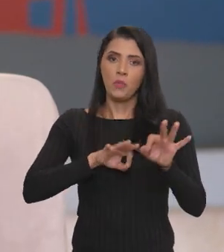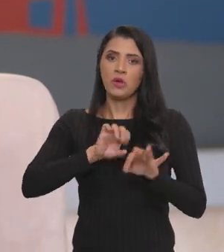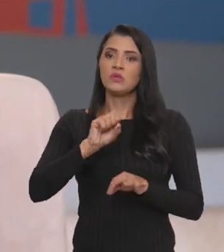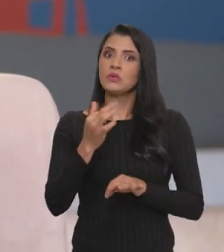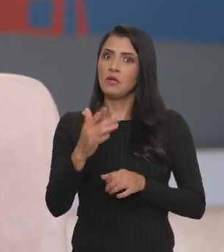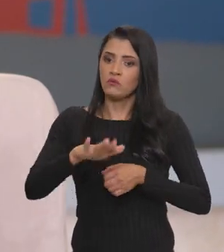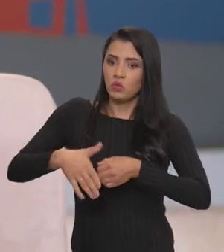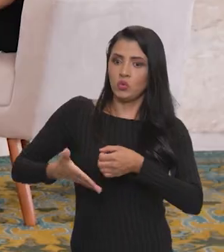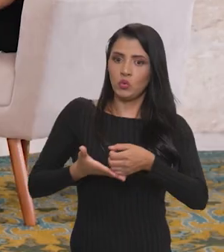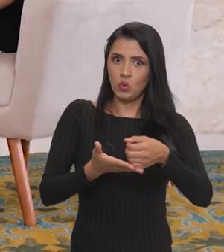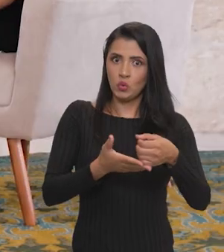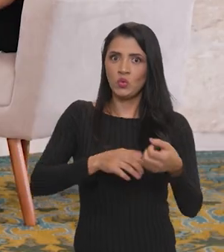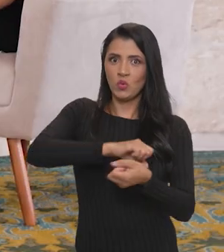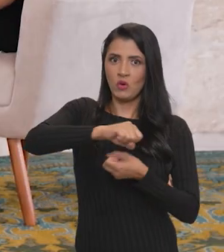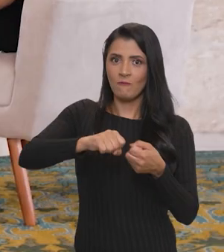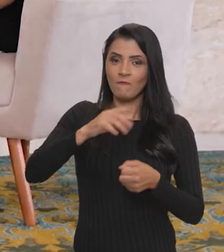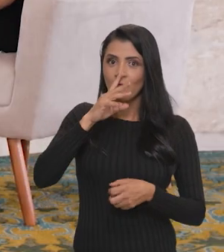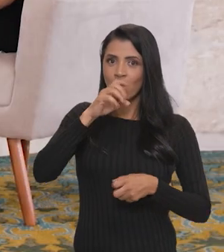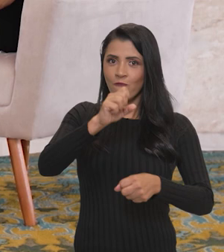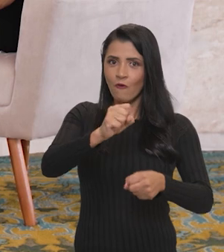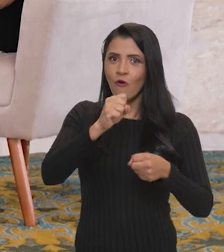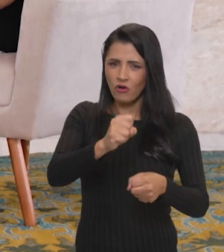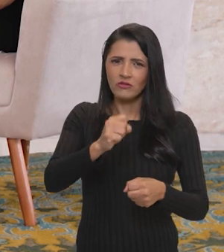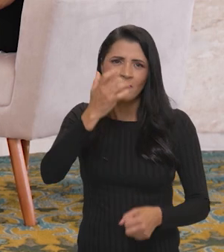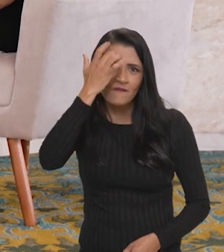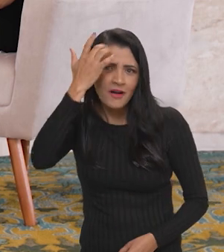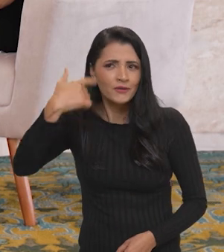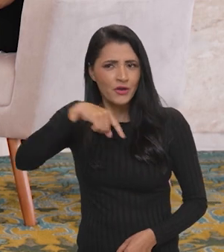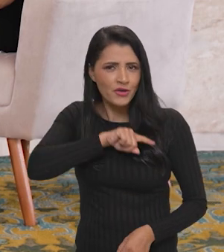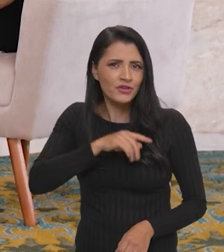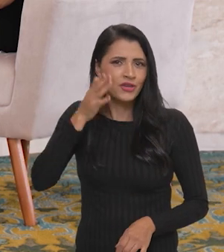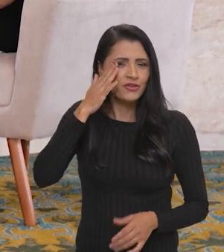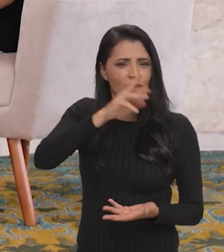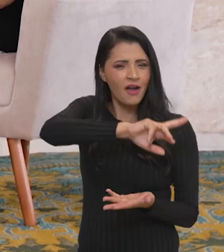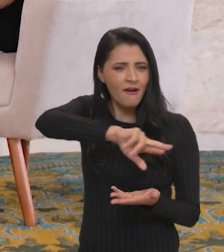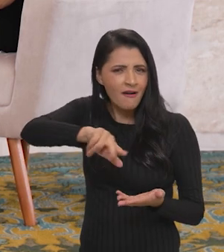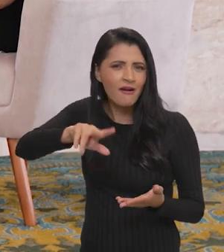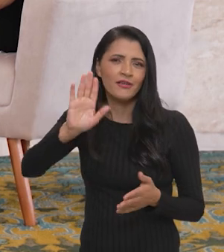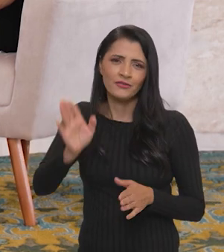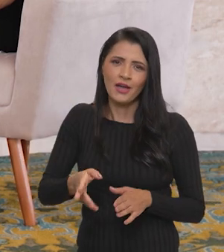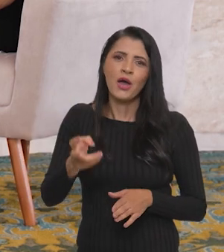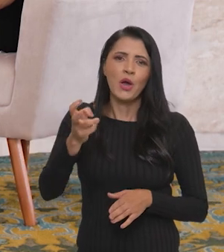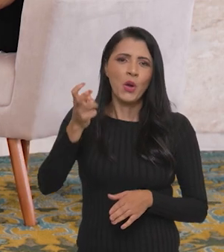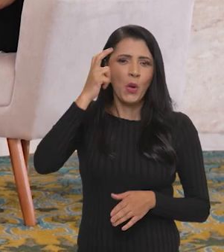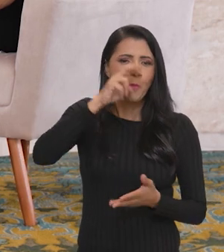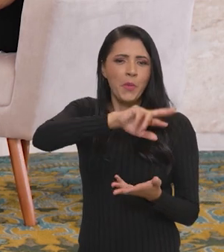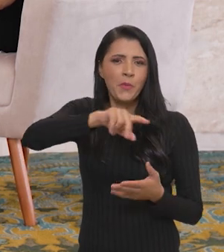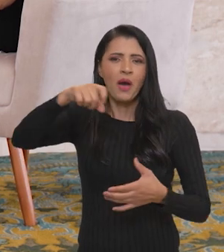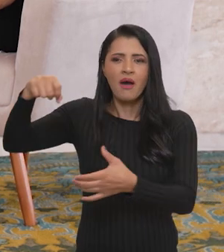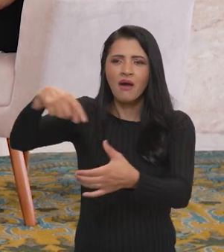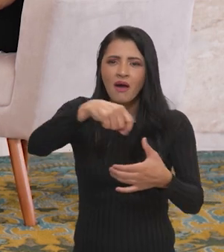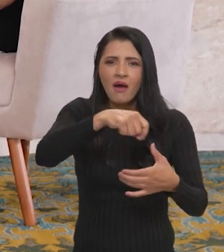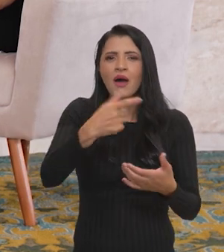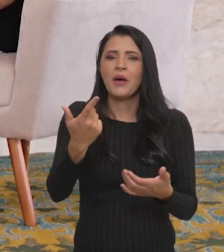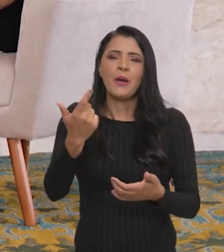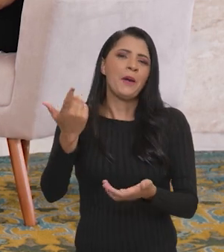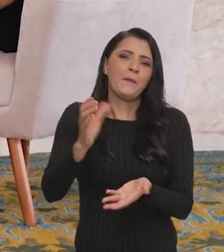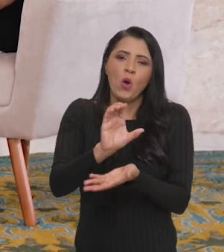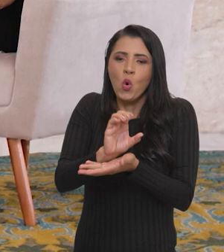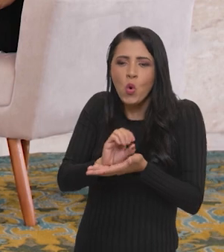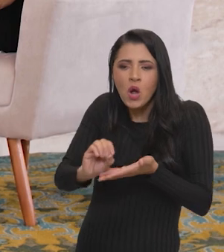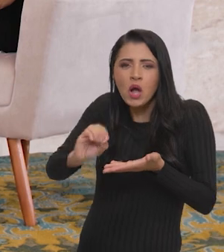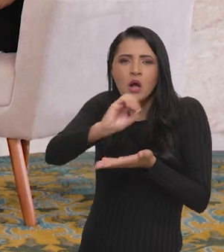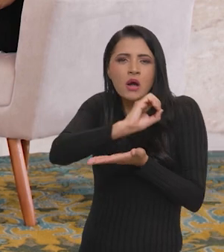sustentabilidade ainda mais forte. Isso é fácil para nós da agricultura familiar, porque a gente já tem paisagens diversificadas, culturas diversificadas. Produção orgânica.